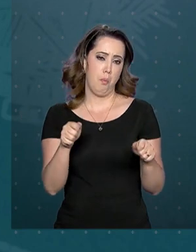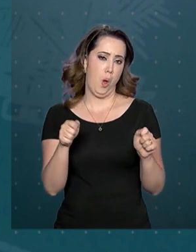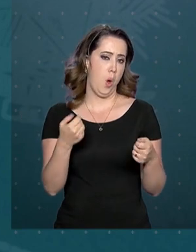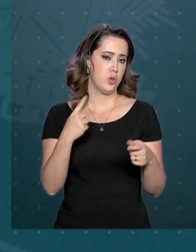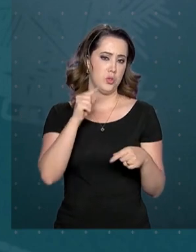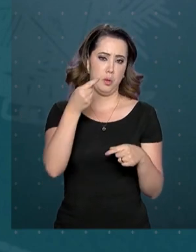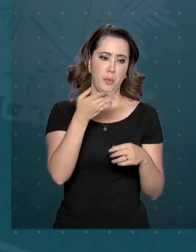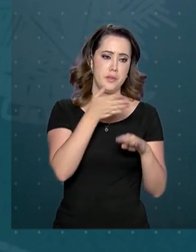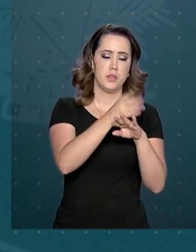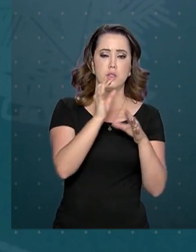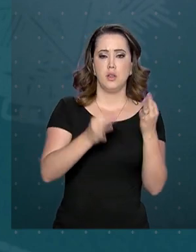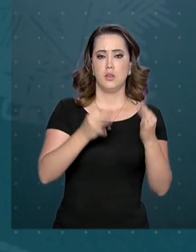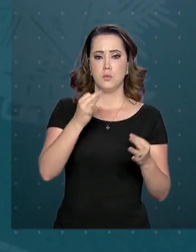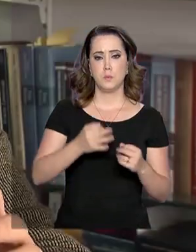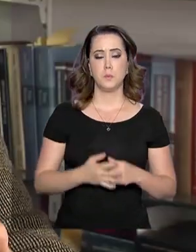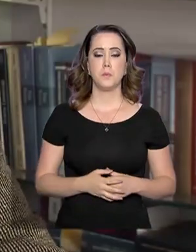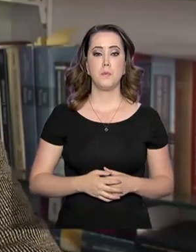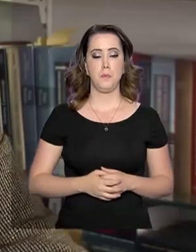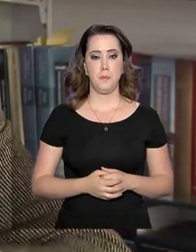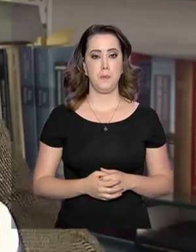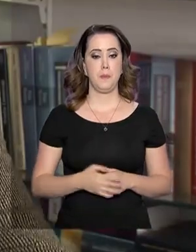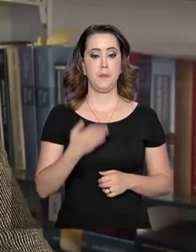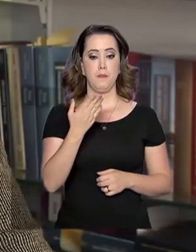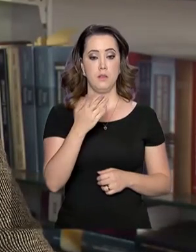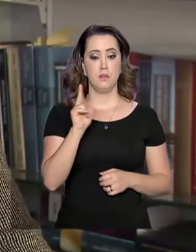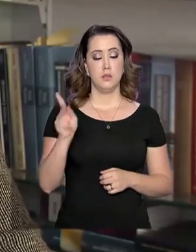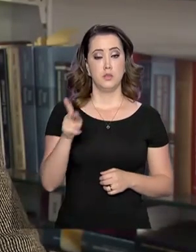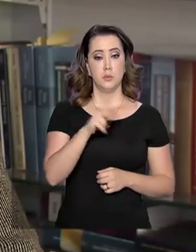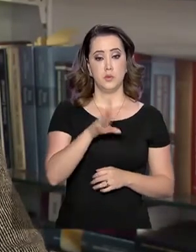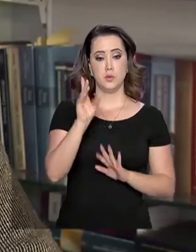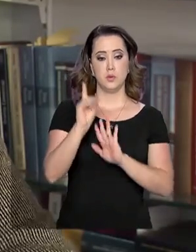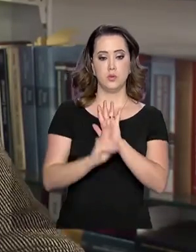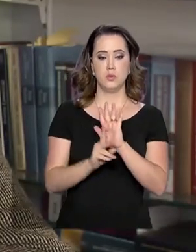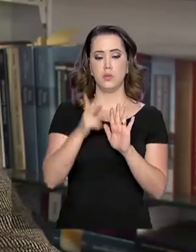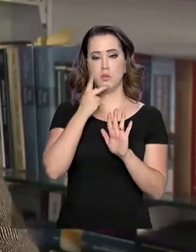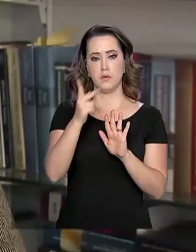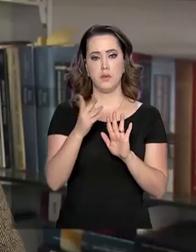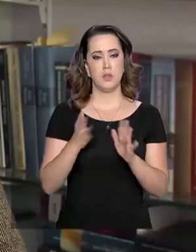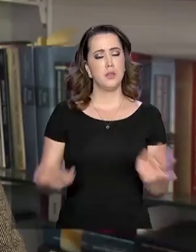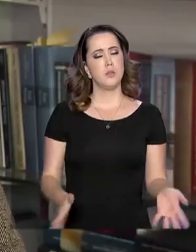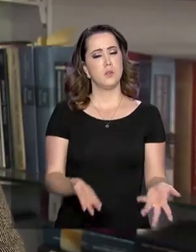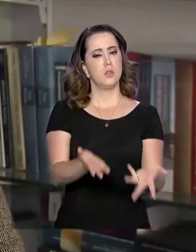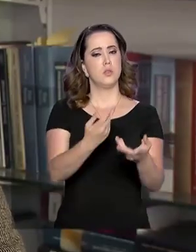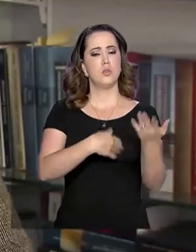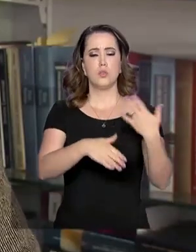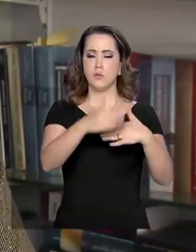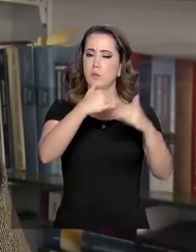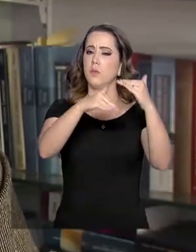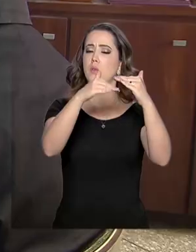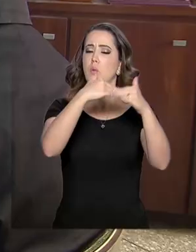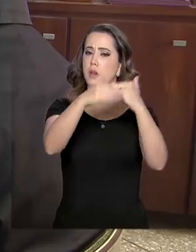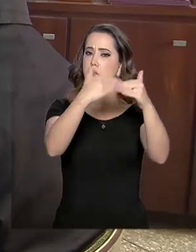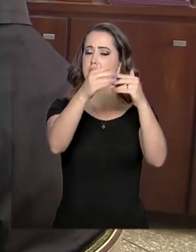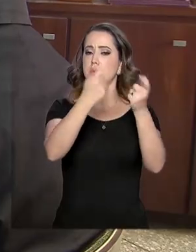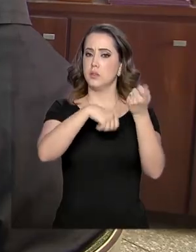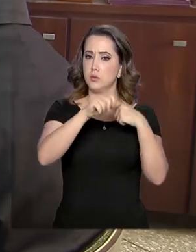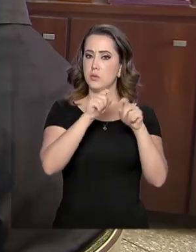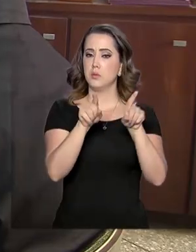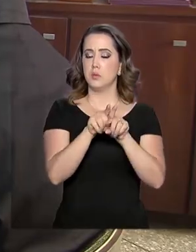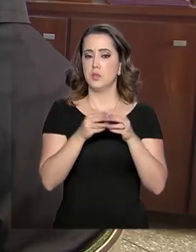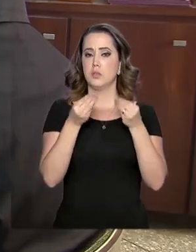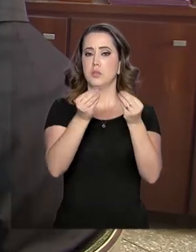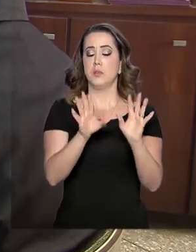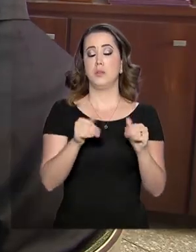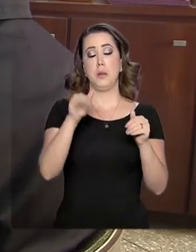contestações posteriores na Justiça. Para esse professor de direito, além de incentivar o crescimento econômico, a lei trará